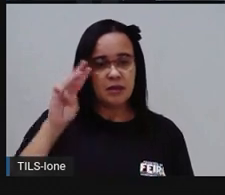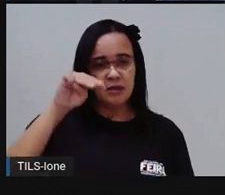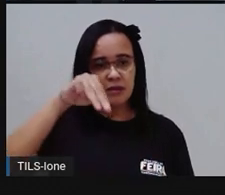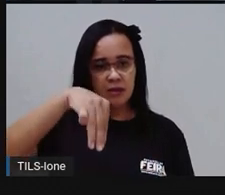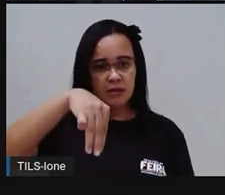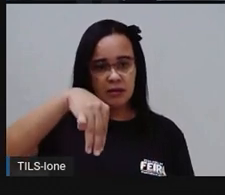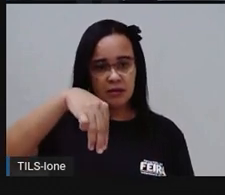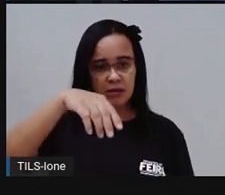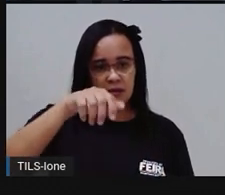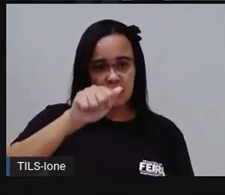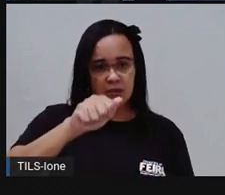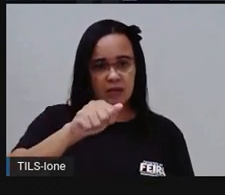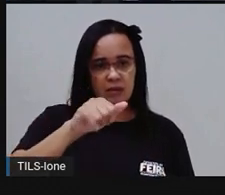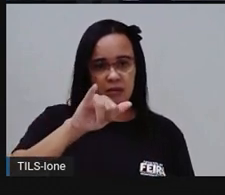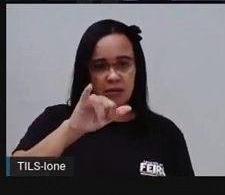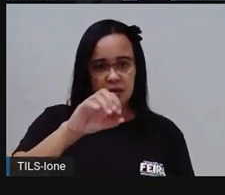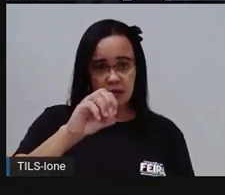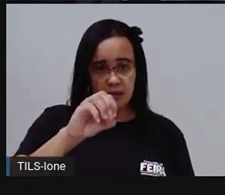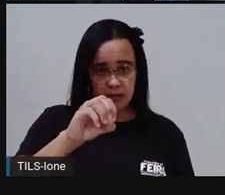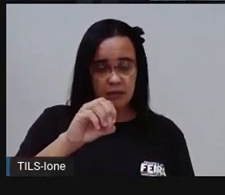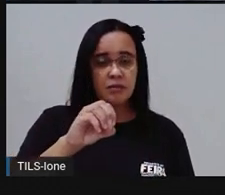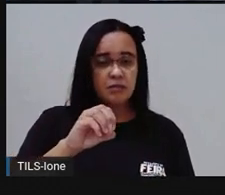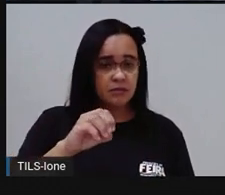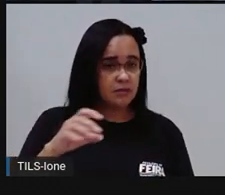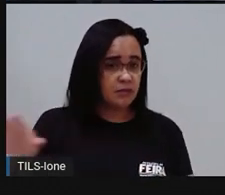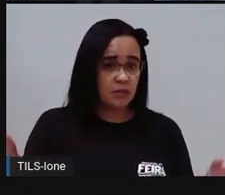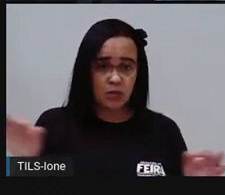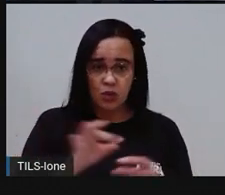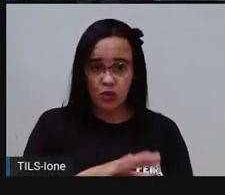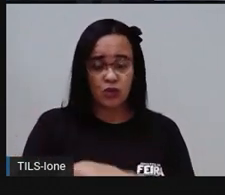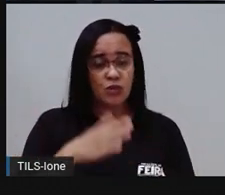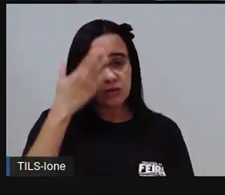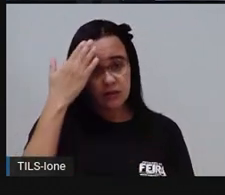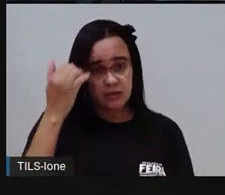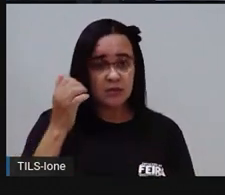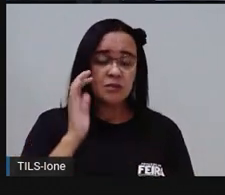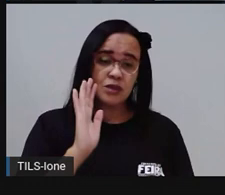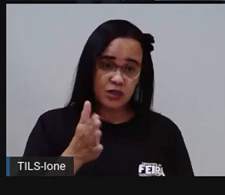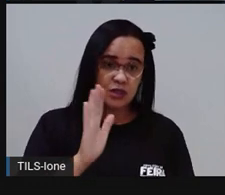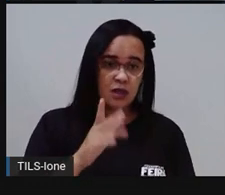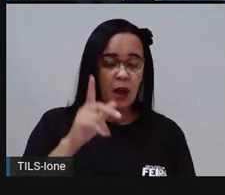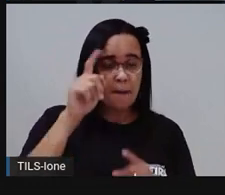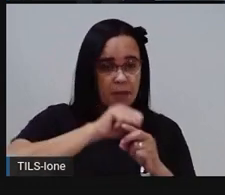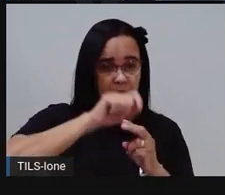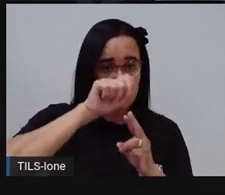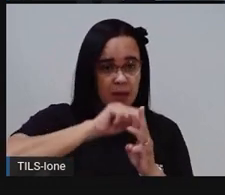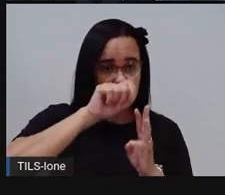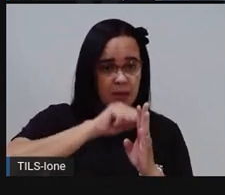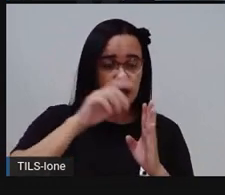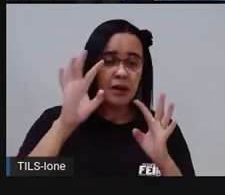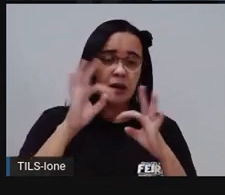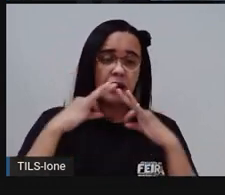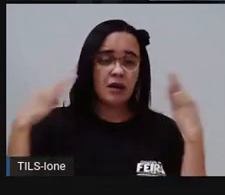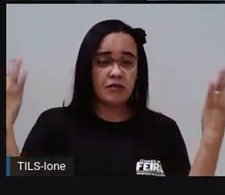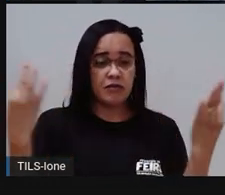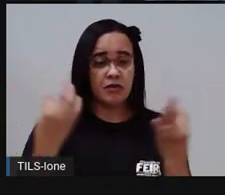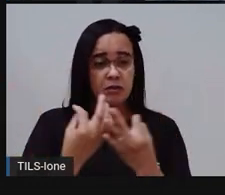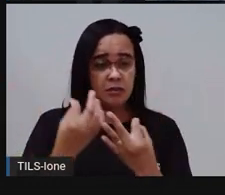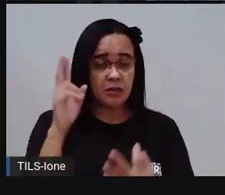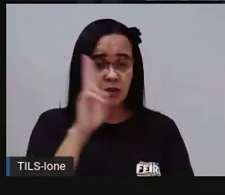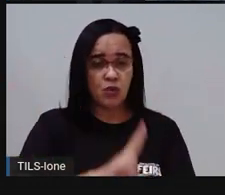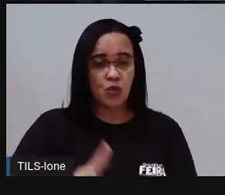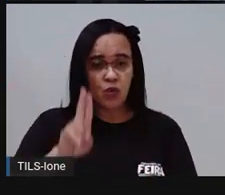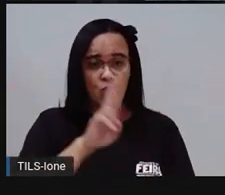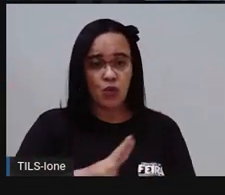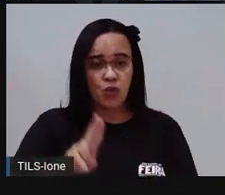E maio. Pronto. Já sabemos qual foi o mês que a família consumiu mais água